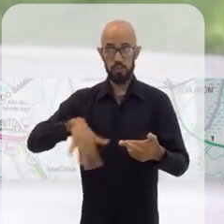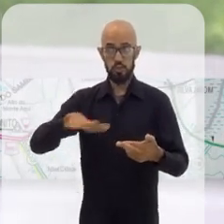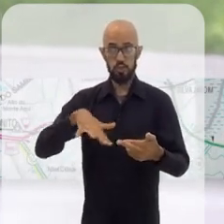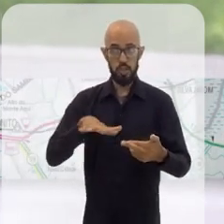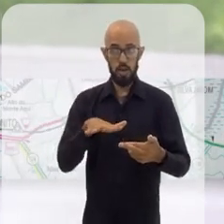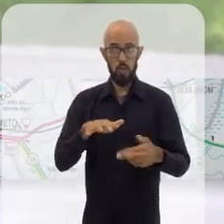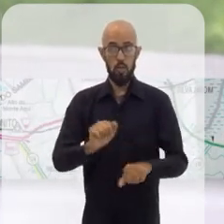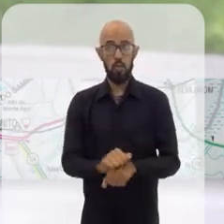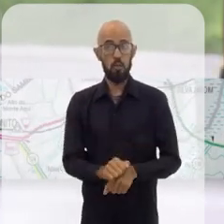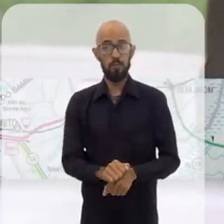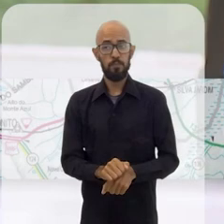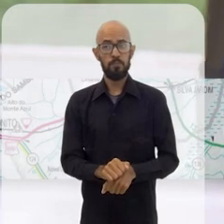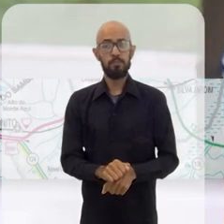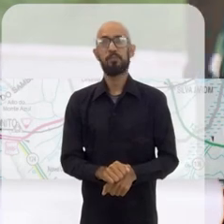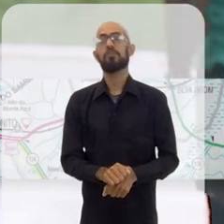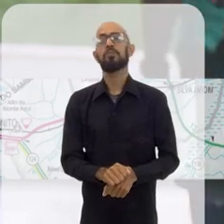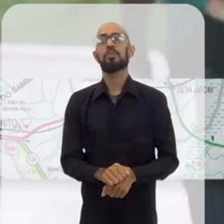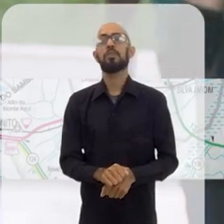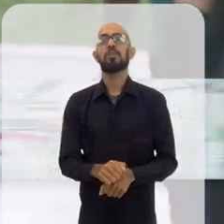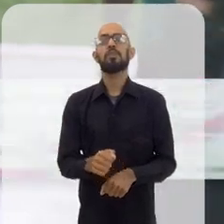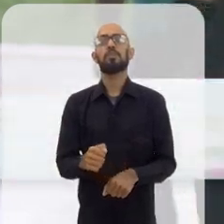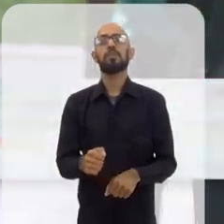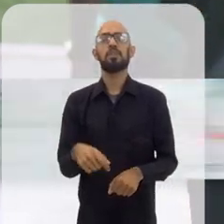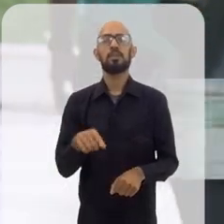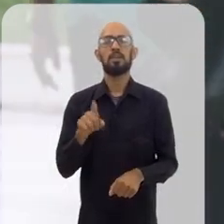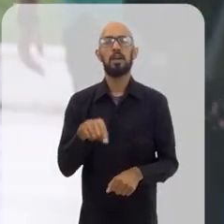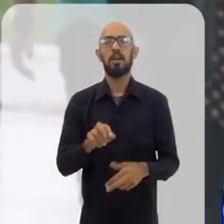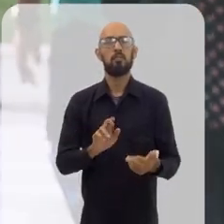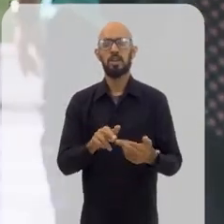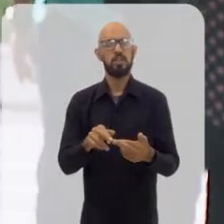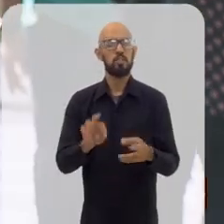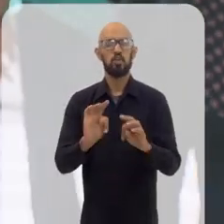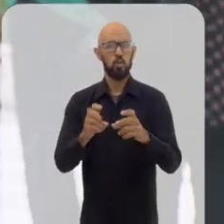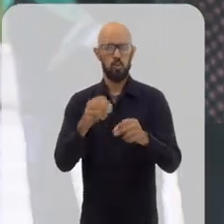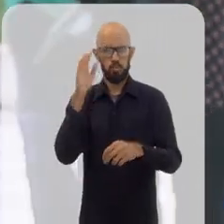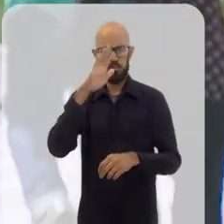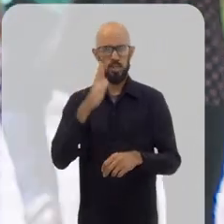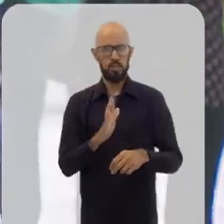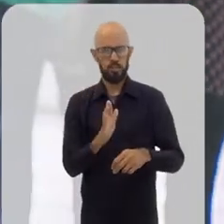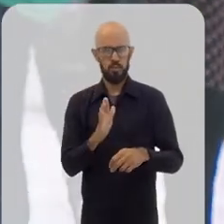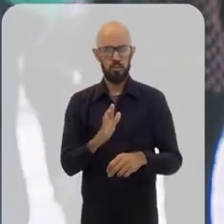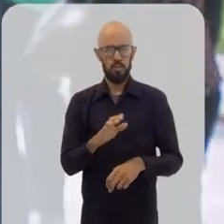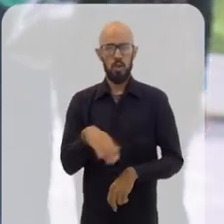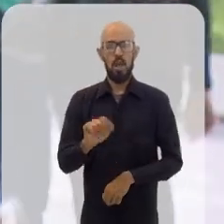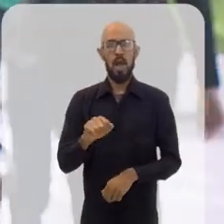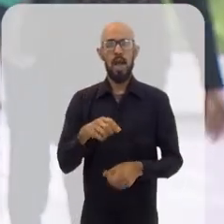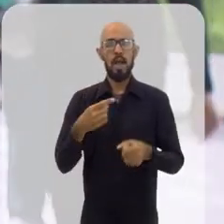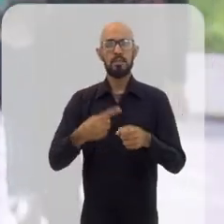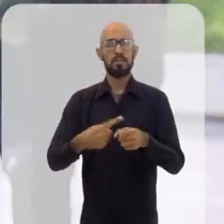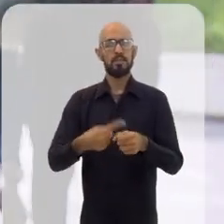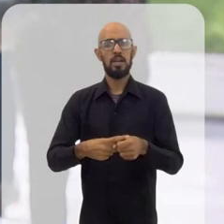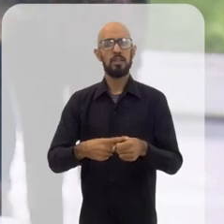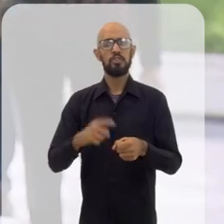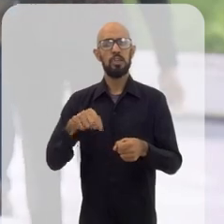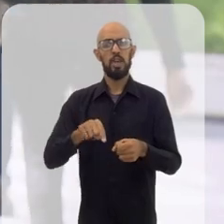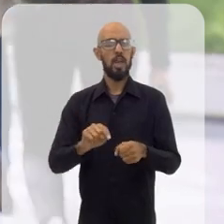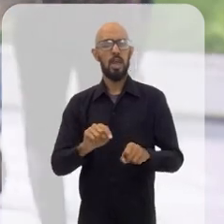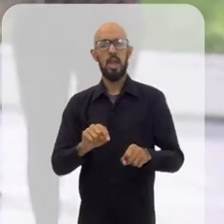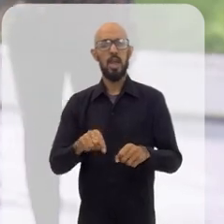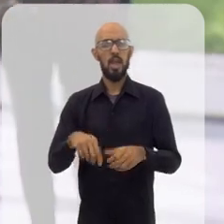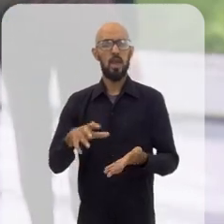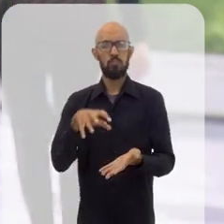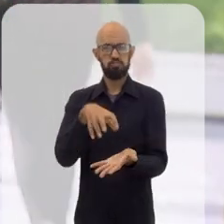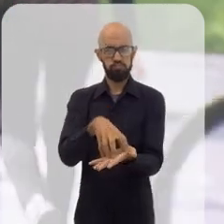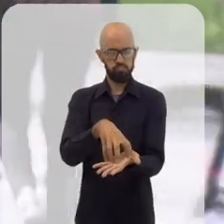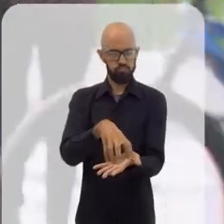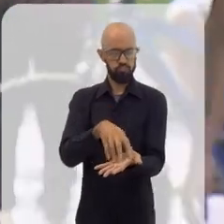hoje é referência em saúde em todo o estado e o Brasil. Itaperuna hoje é um